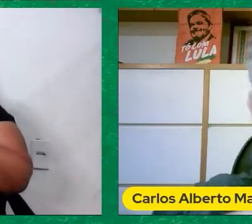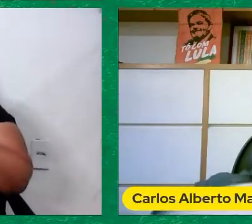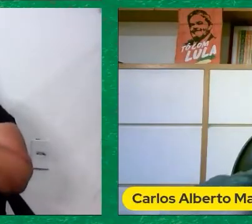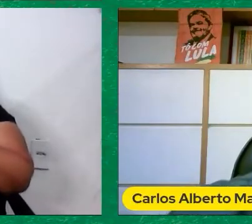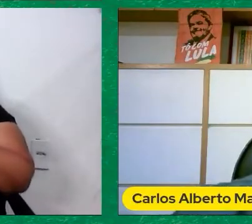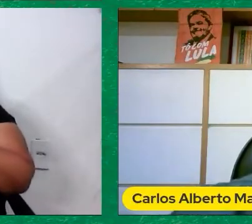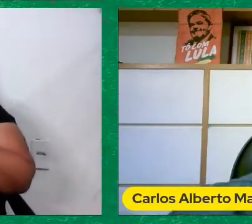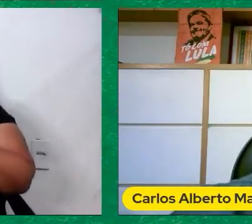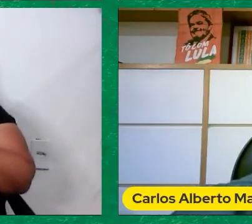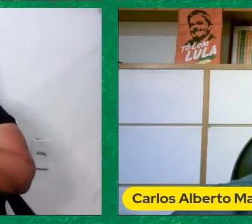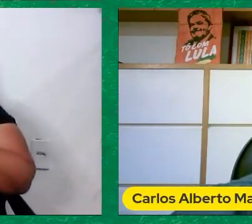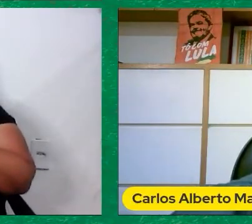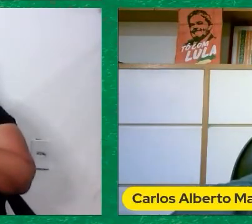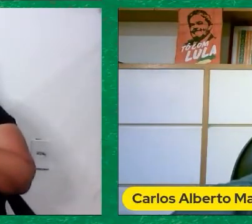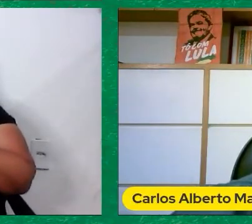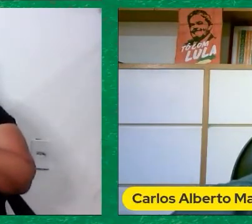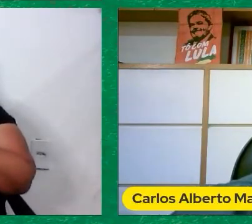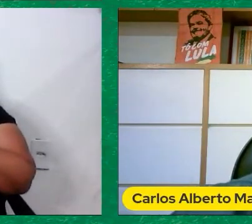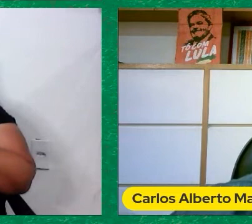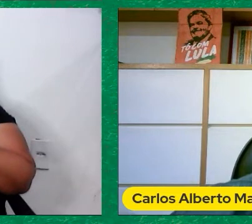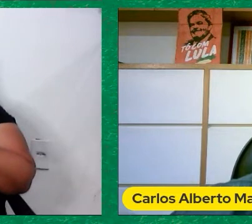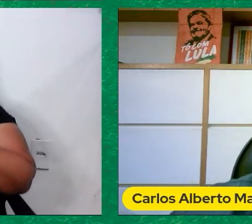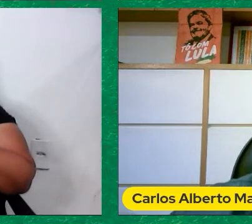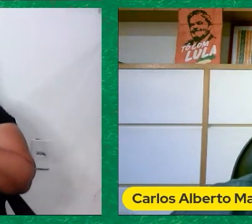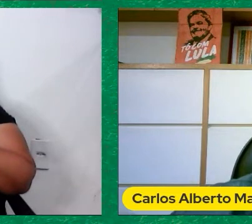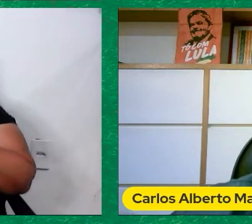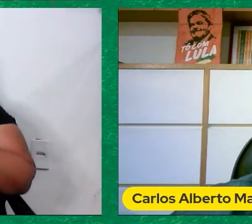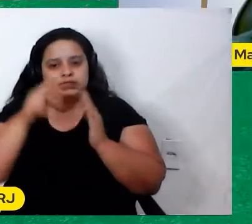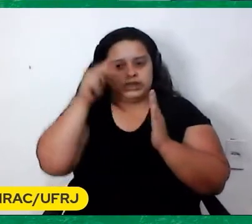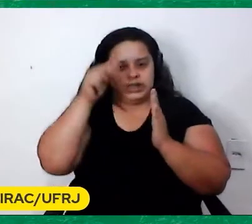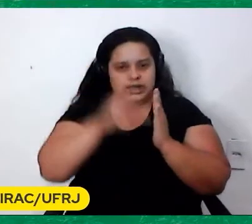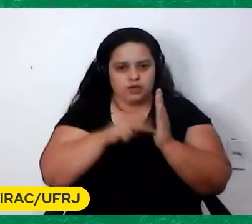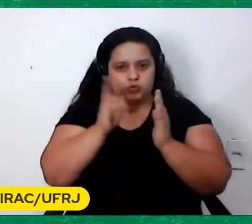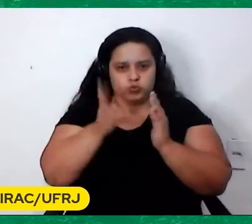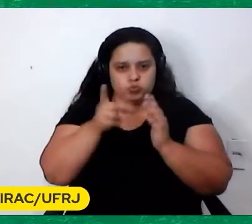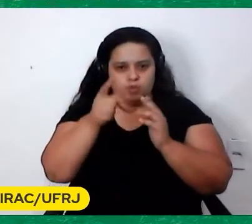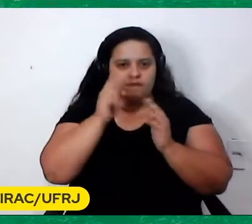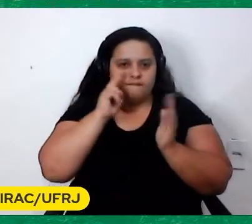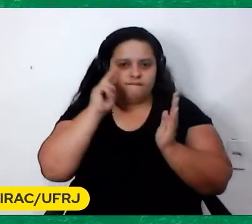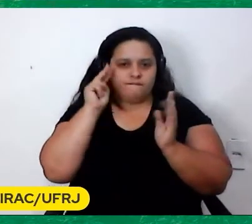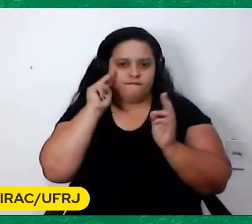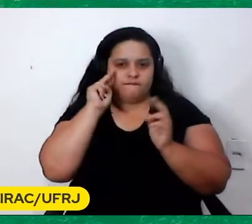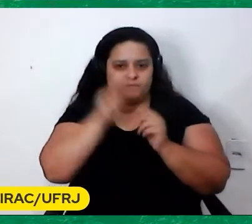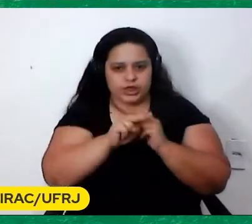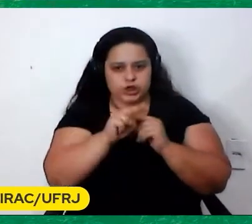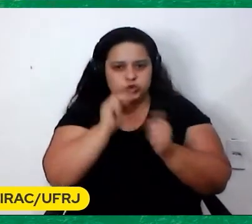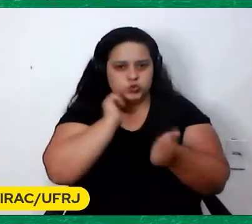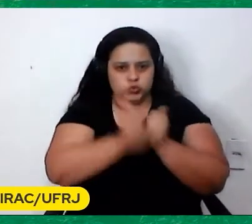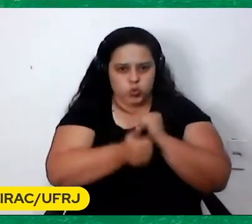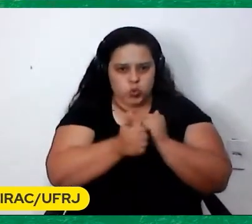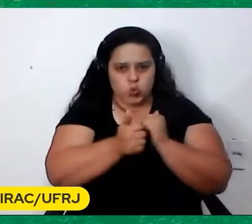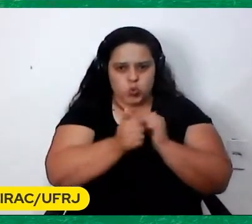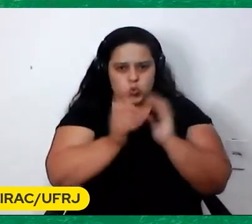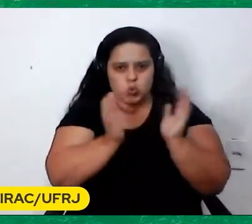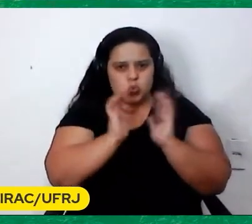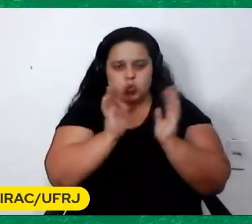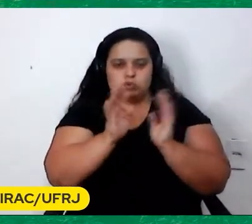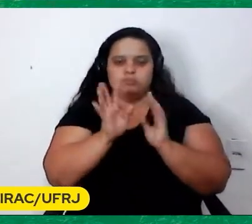Marília E você Continua vendo o jogo Sem o Capô? Não Não